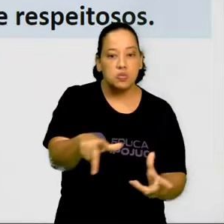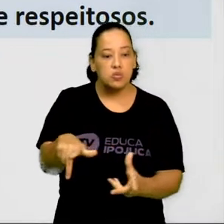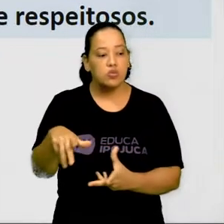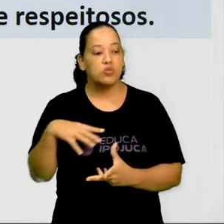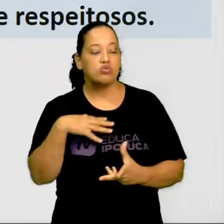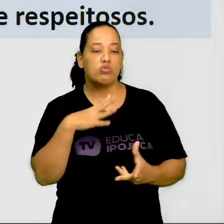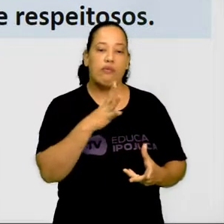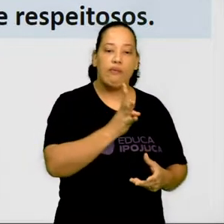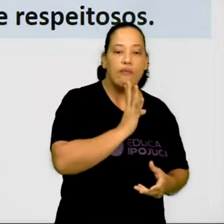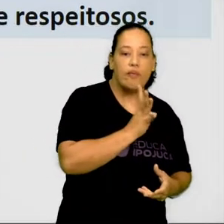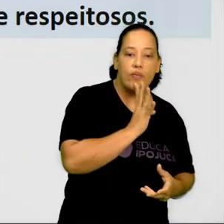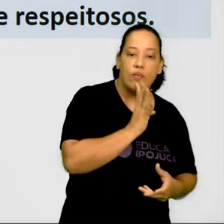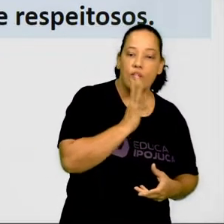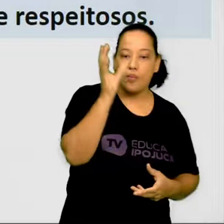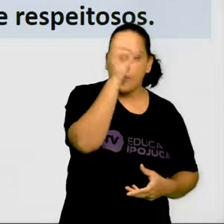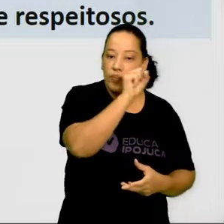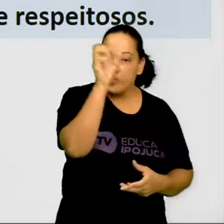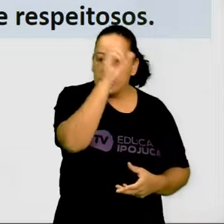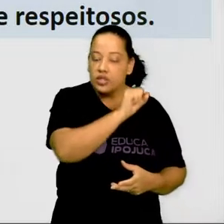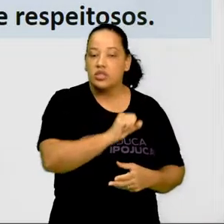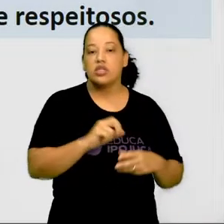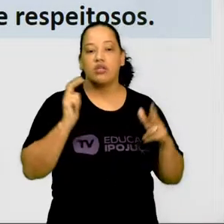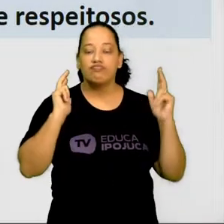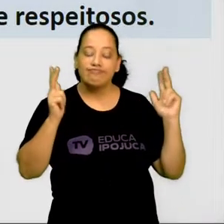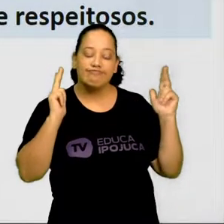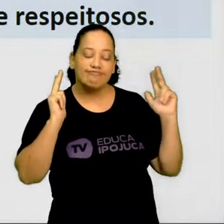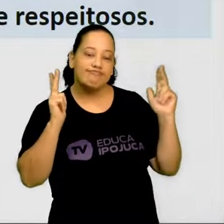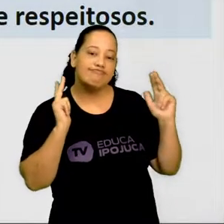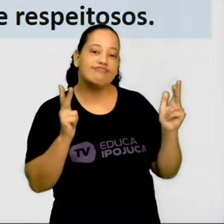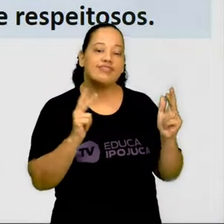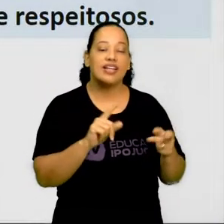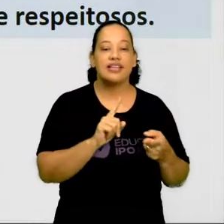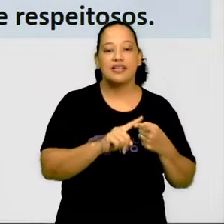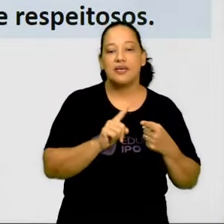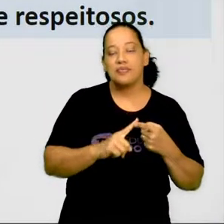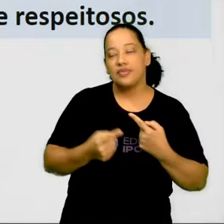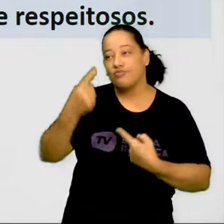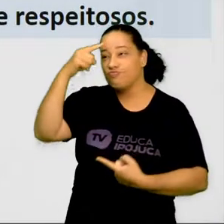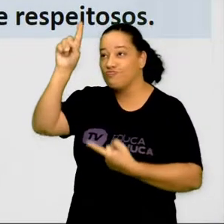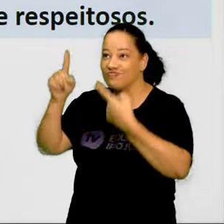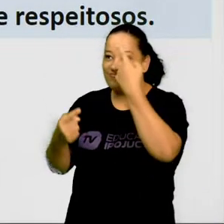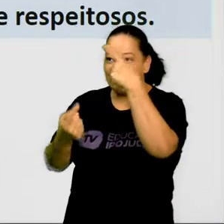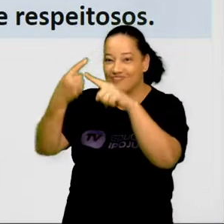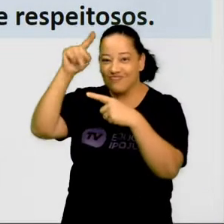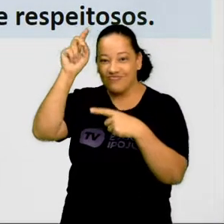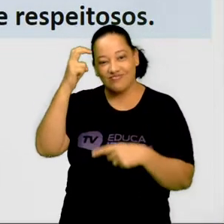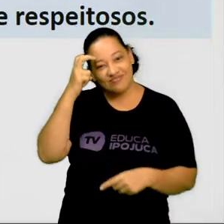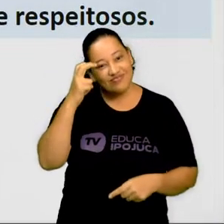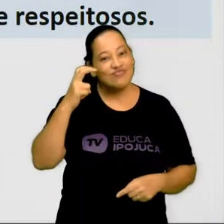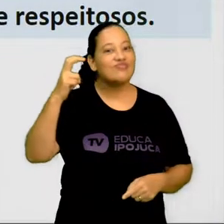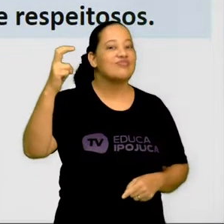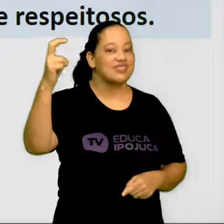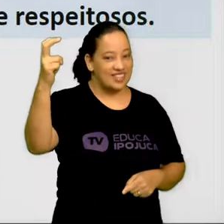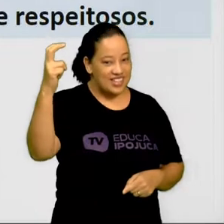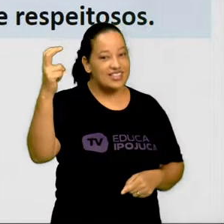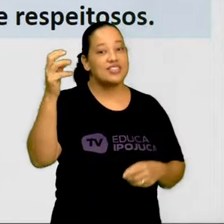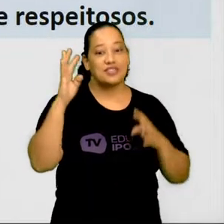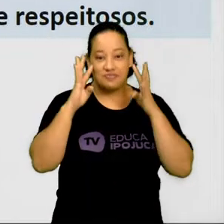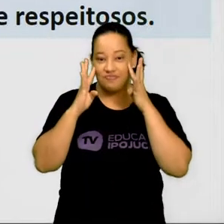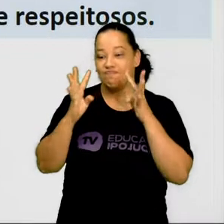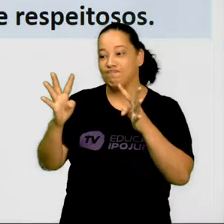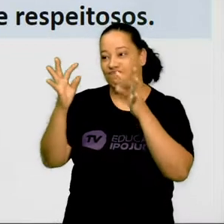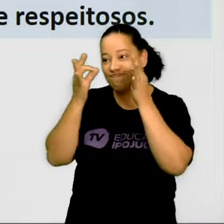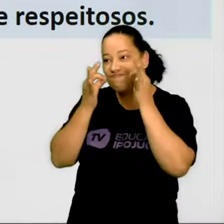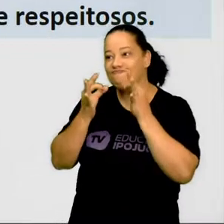divertida, além de nos deixar bem mais criativos, inteligentes, atentos